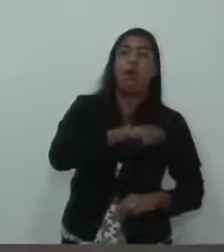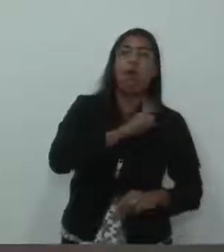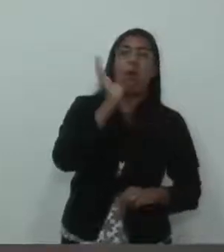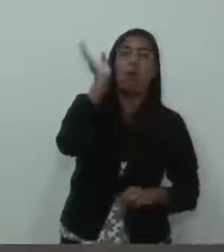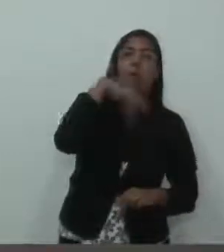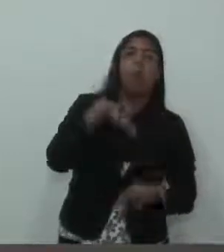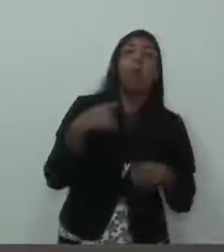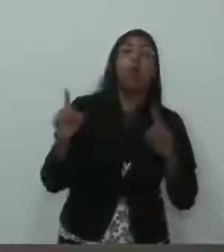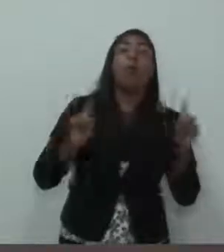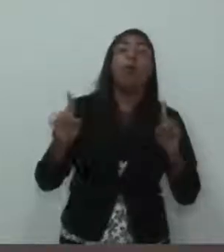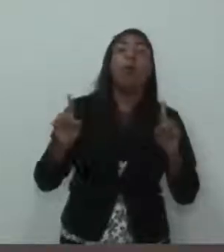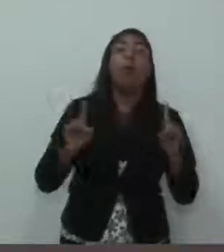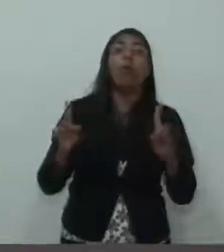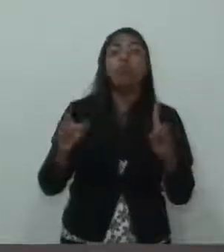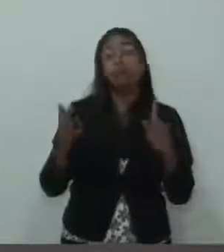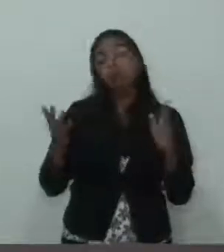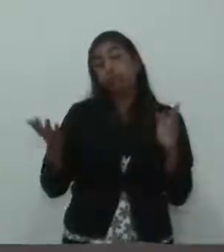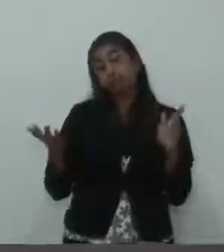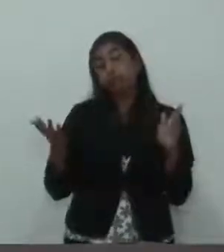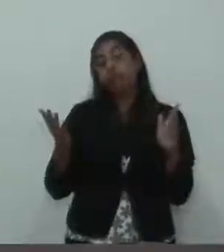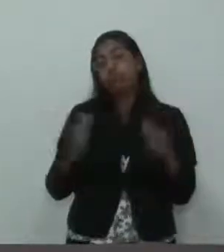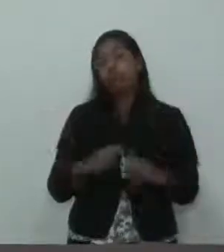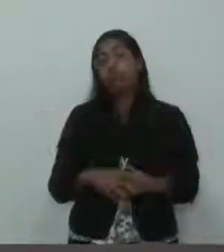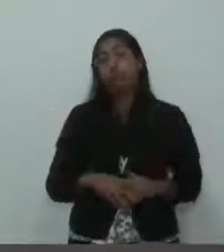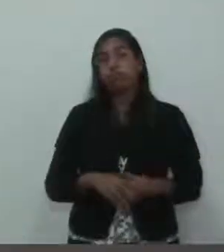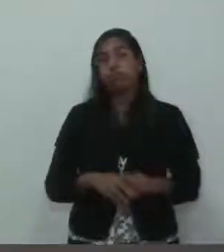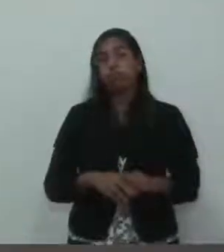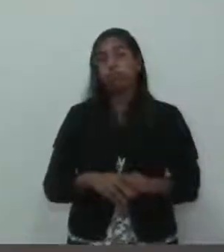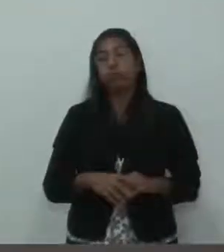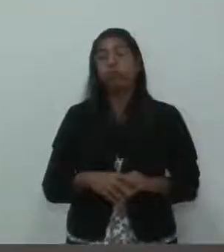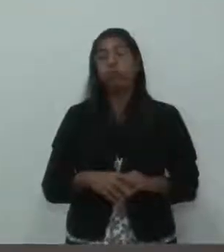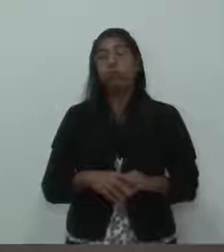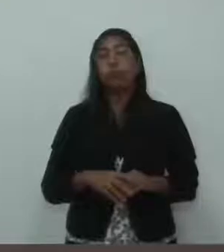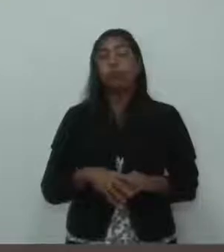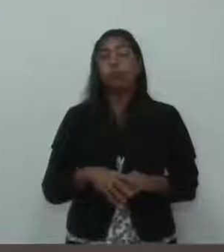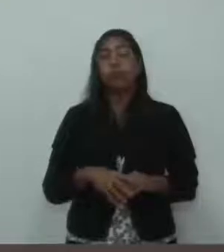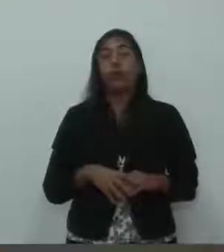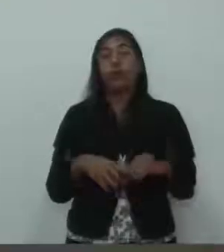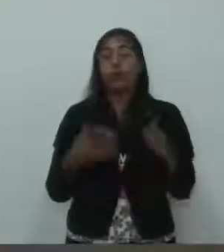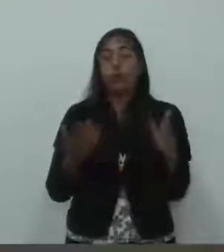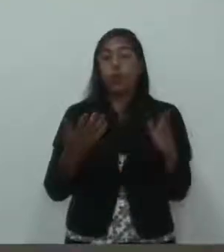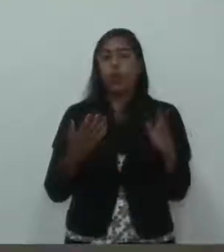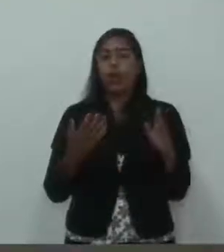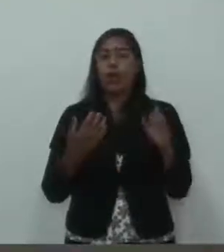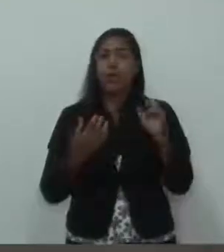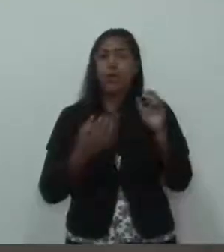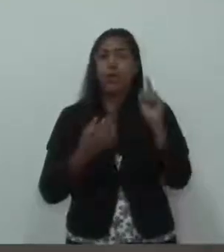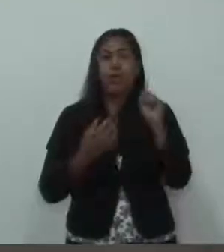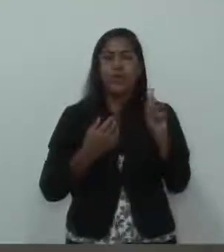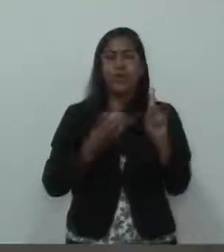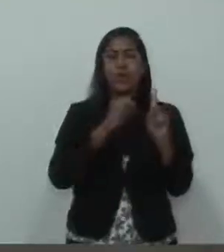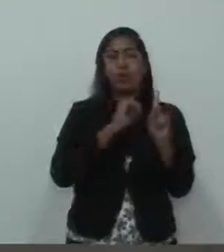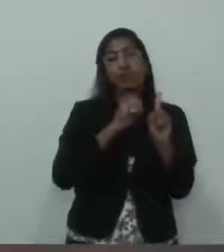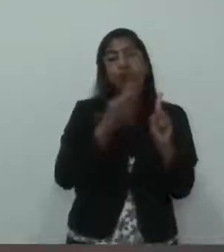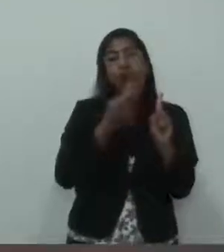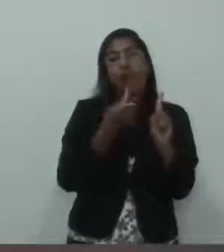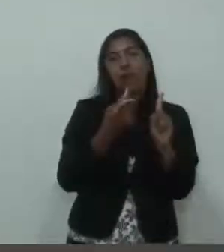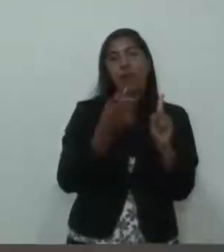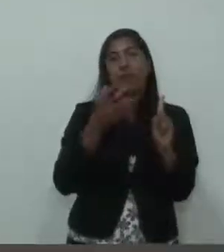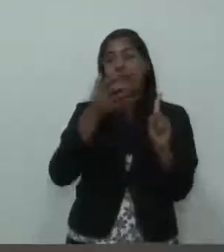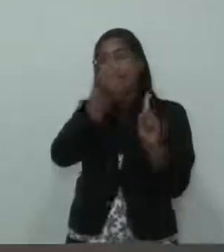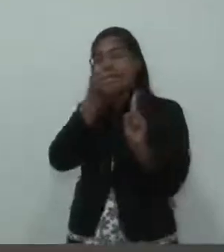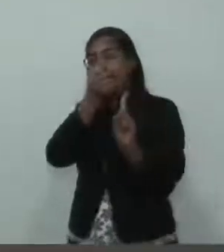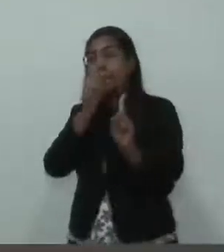Isso vale tudo, vai tudo na vida. O fato de dizer algumas coisas verdadeiras não dá direito a dizer outras que não são,